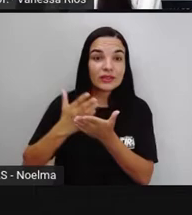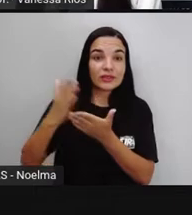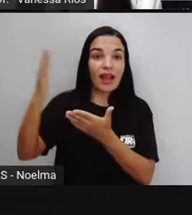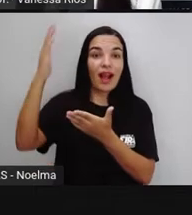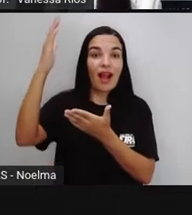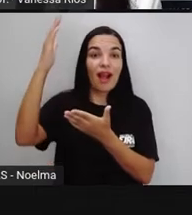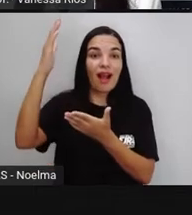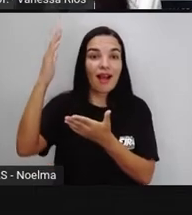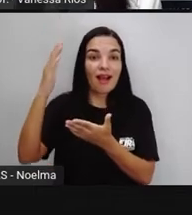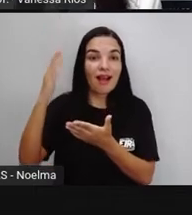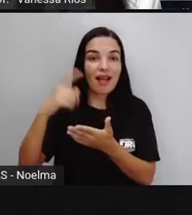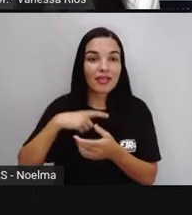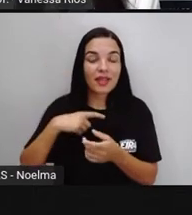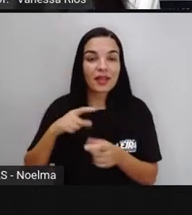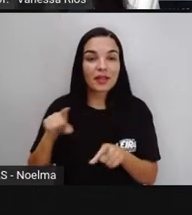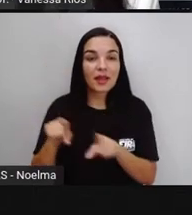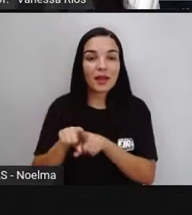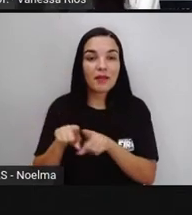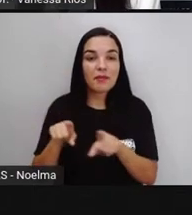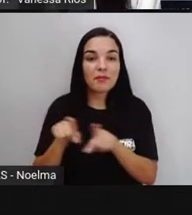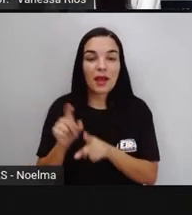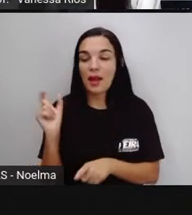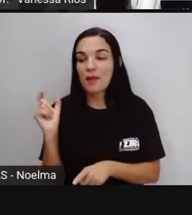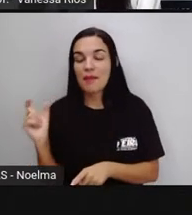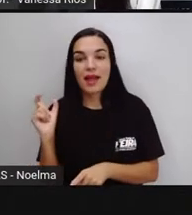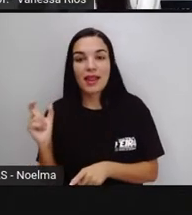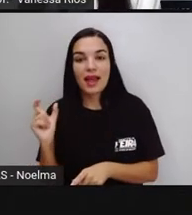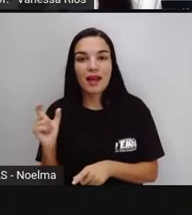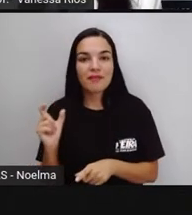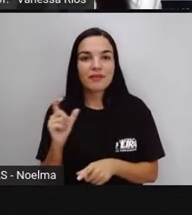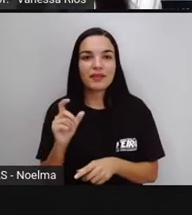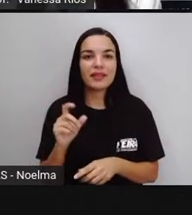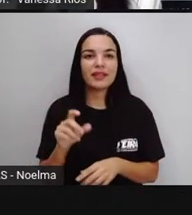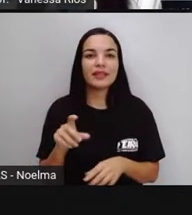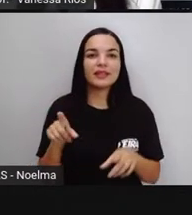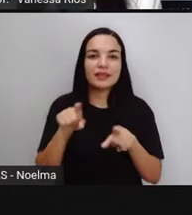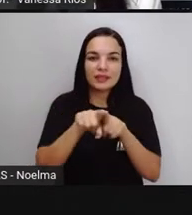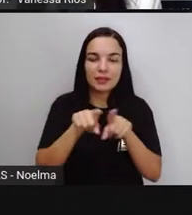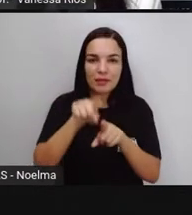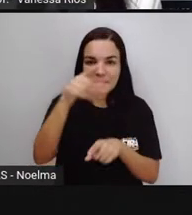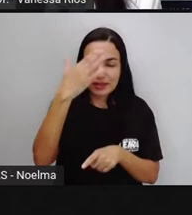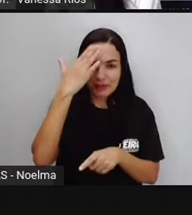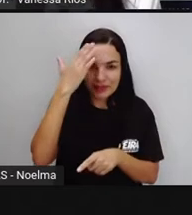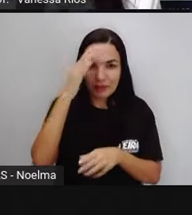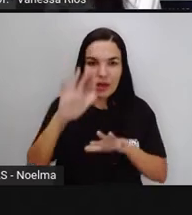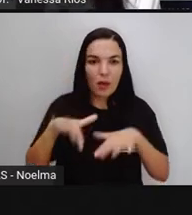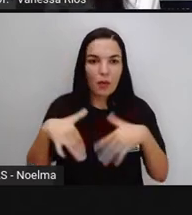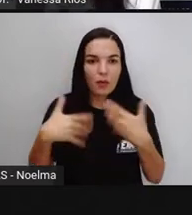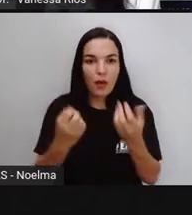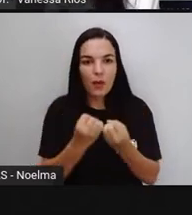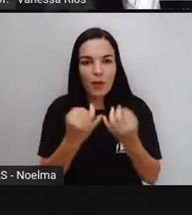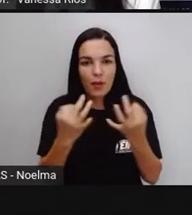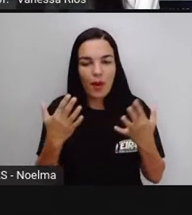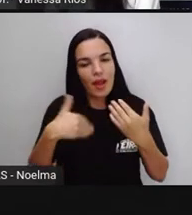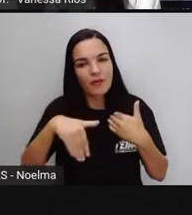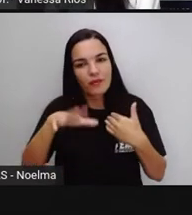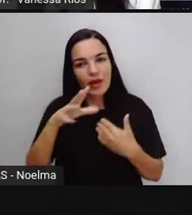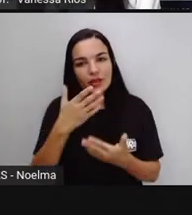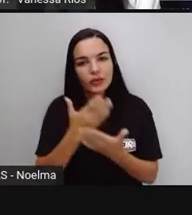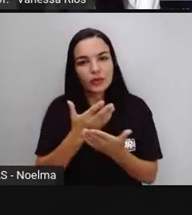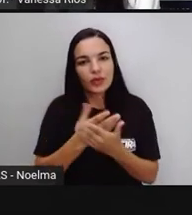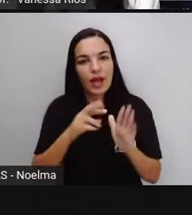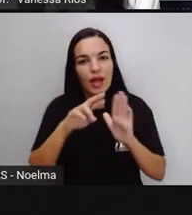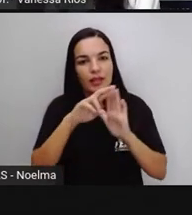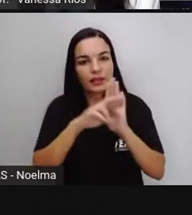e a partir de uma palavra que vocês vão logo entender qual é e vai, a gente vai estudar as regras sobre a acentuação das